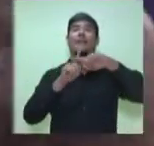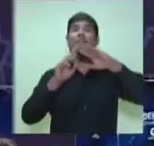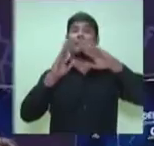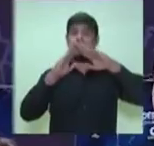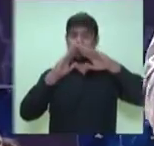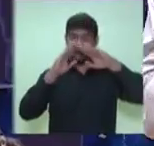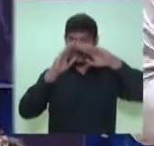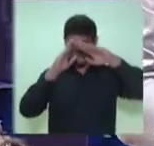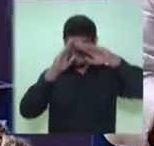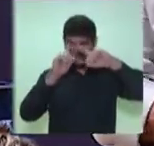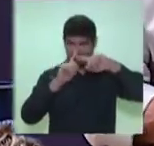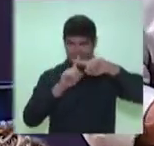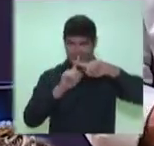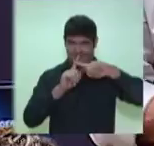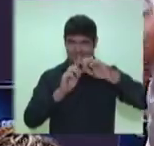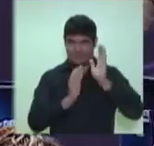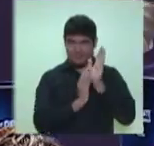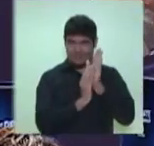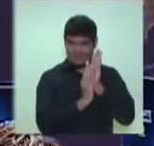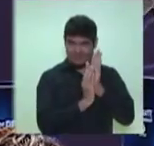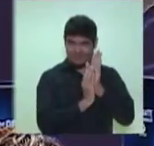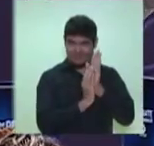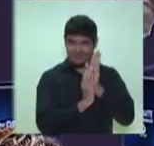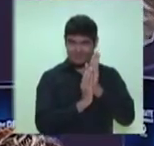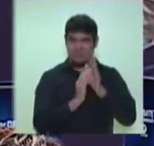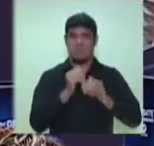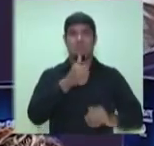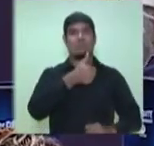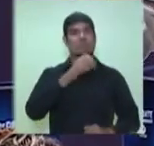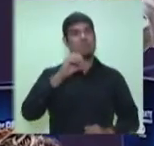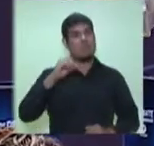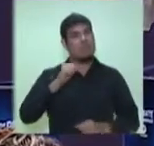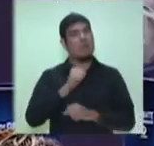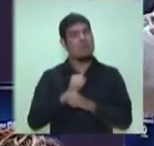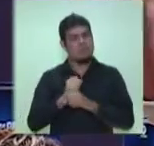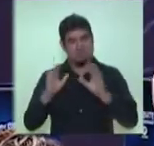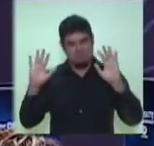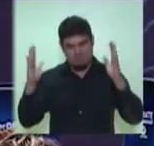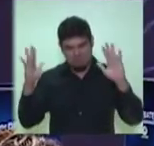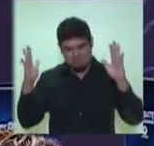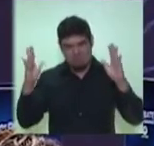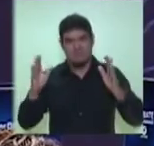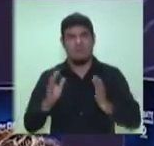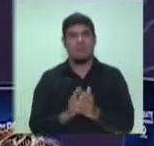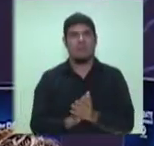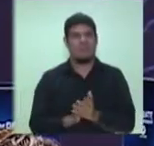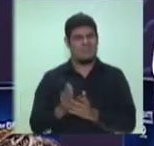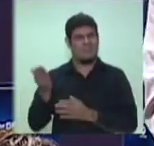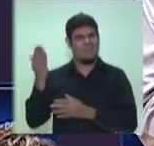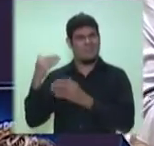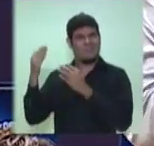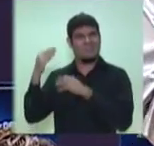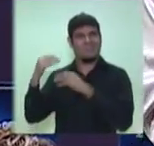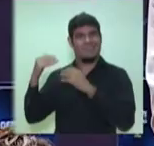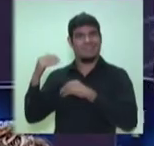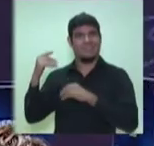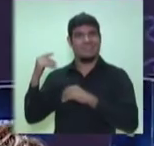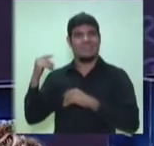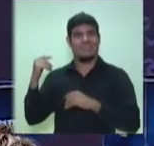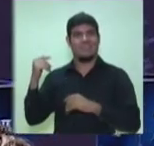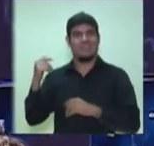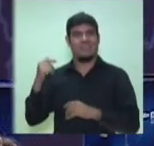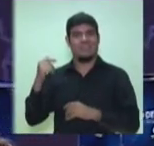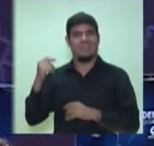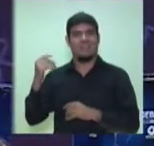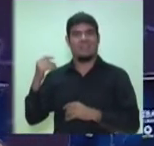Eu entendo o indeciso. Eu cheguei a votar nulo numa eleição, mas havia uma ditadura no país. Hoje, na democracia, o preferível,